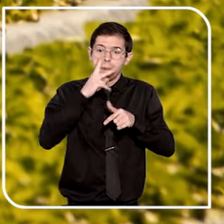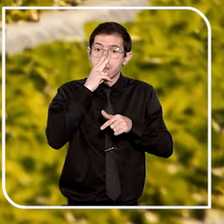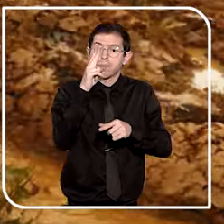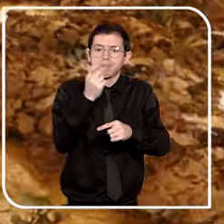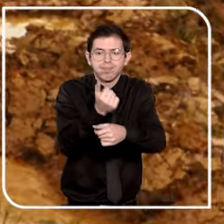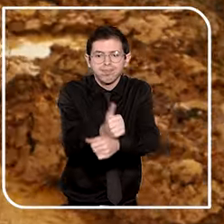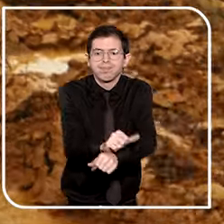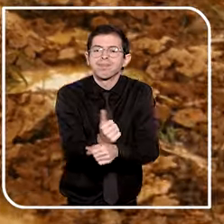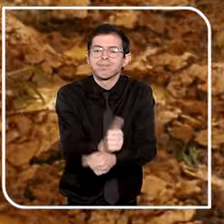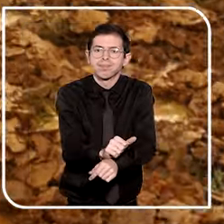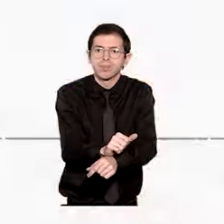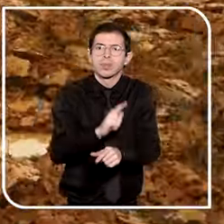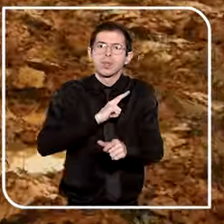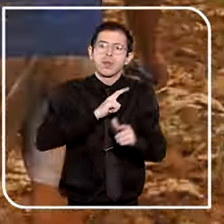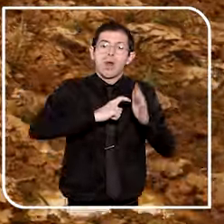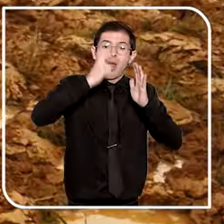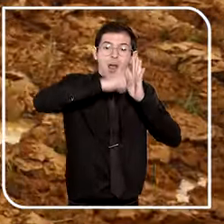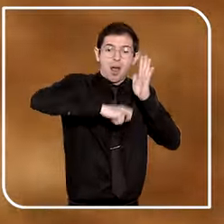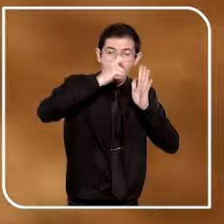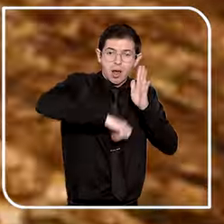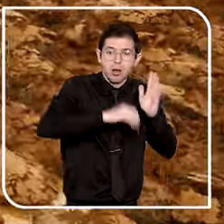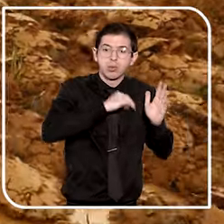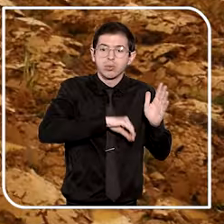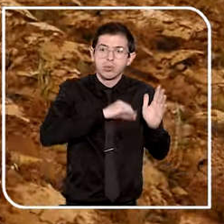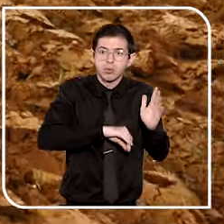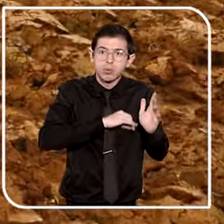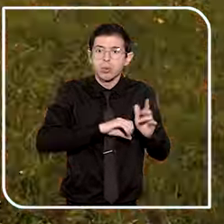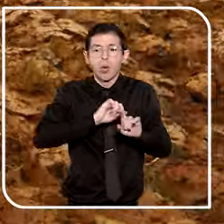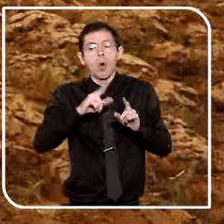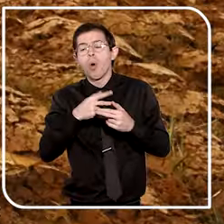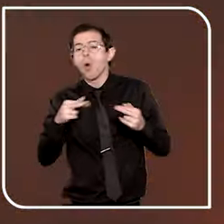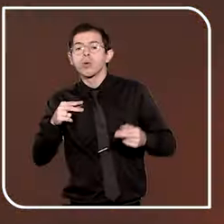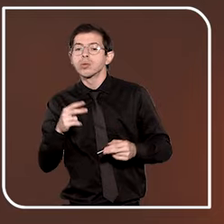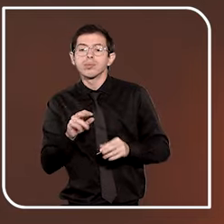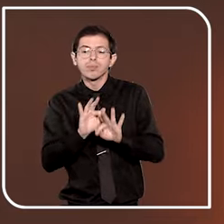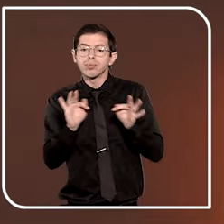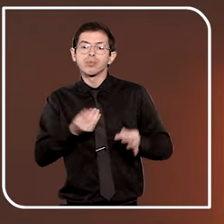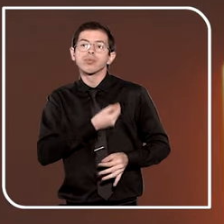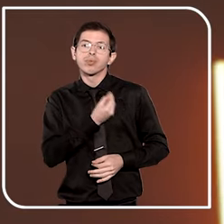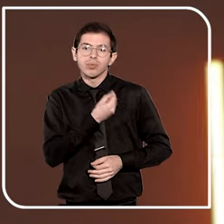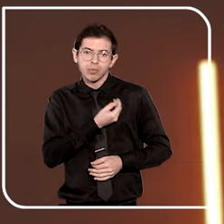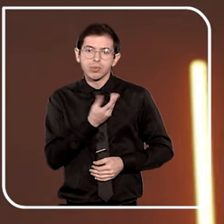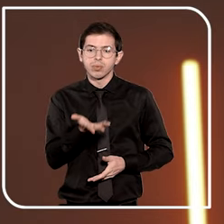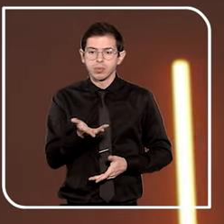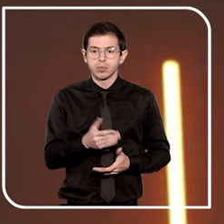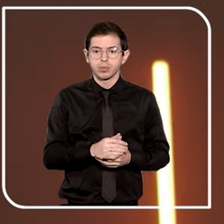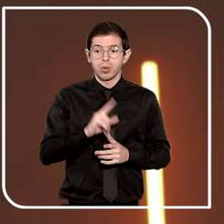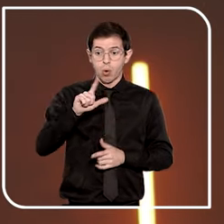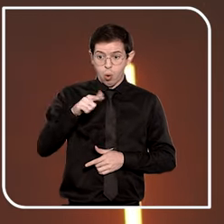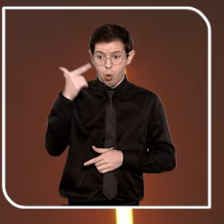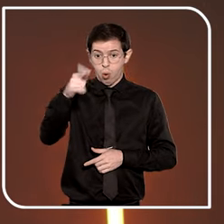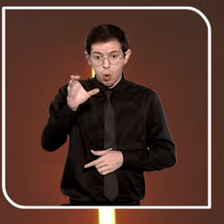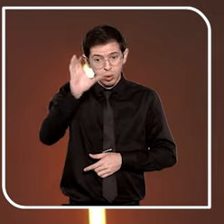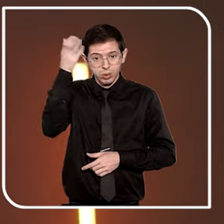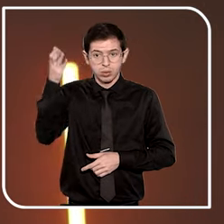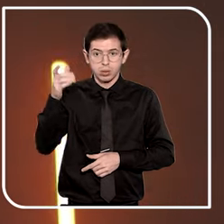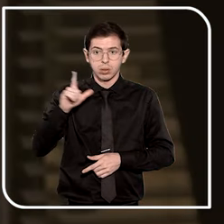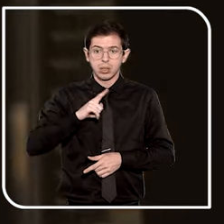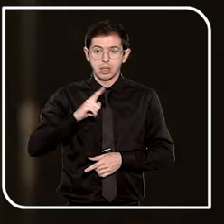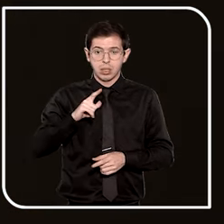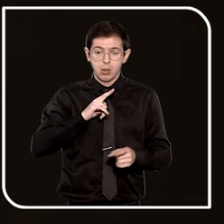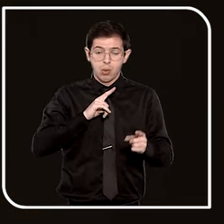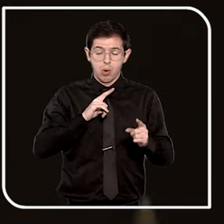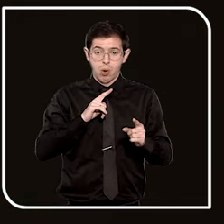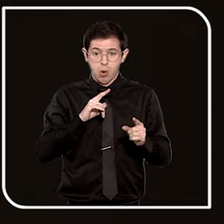escravidão, com descontos salariais como com despesas básicas. Em outro julgamento envolvendo exploração sexual,